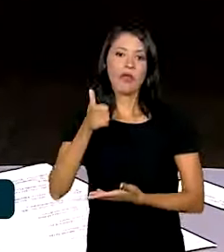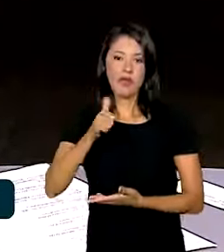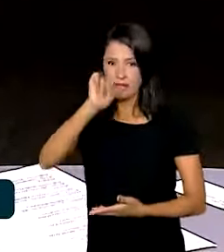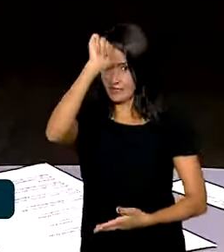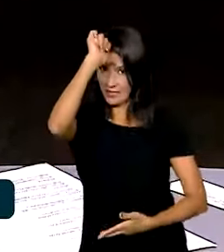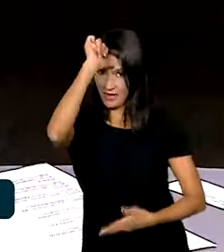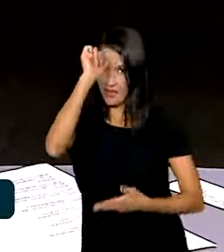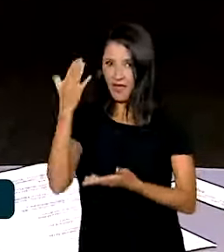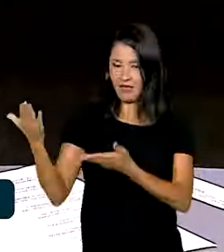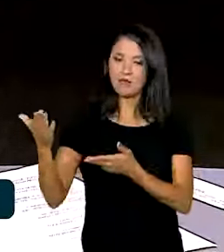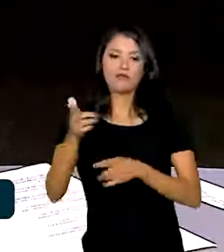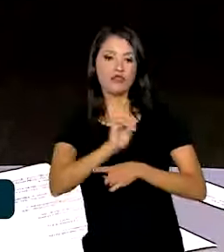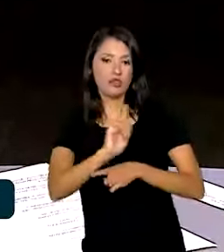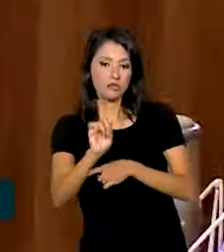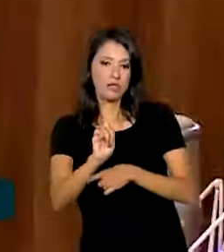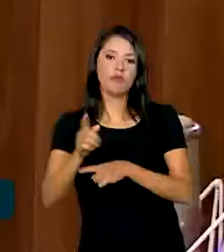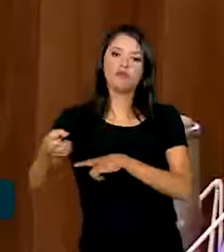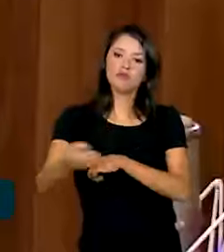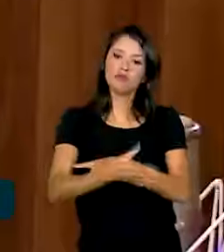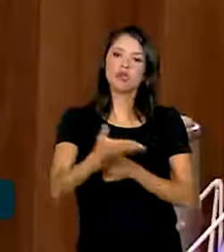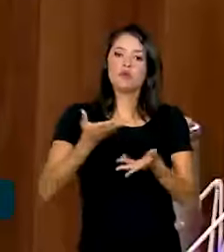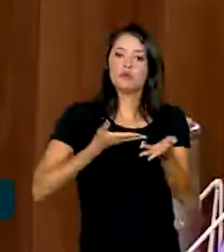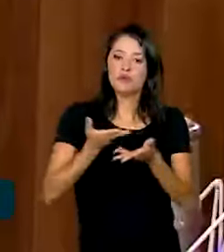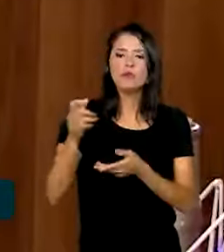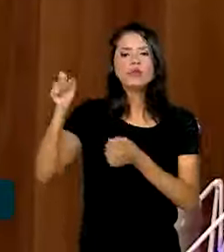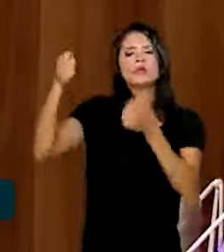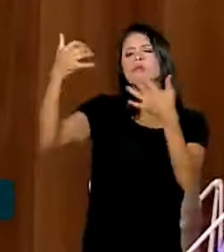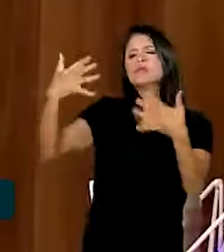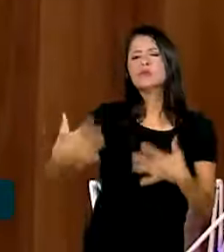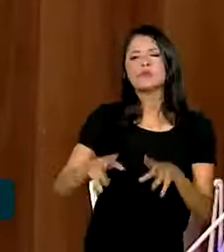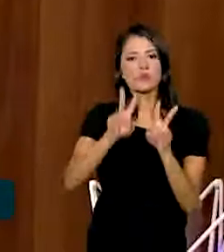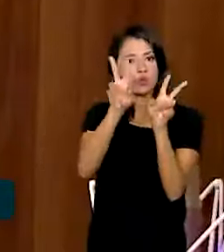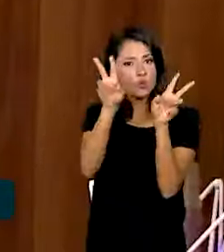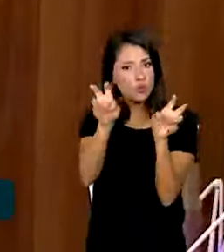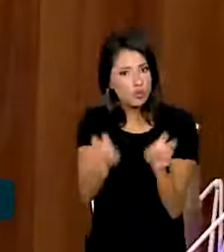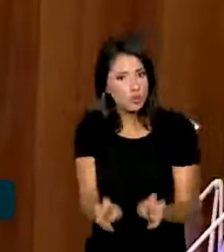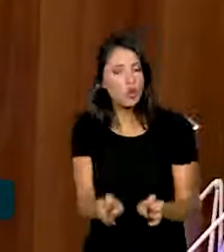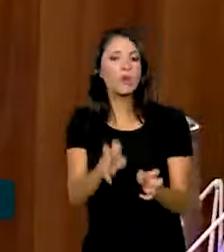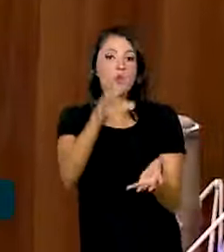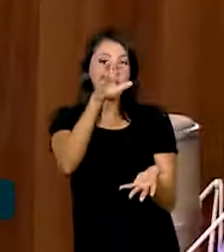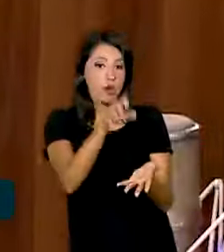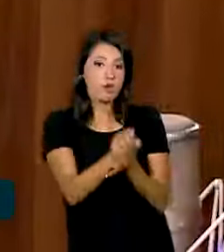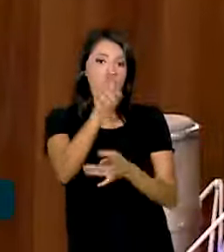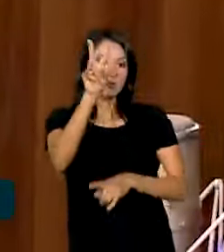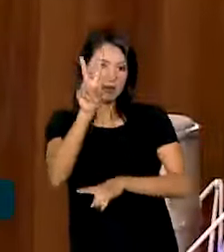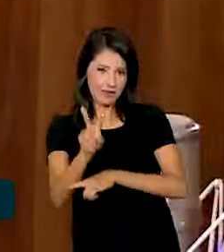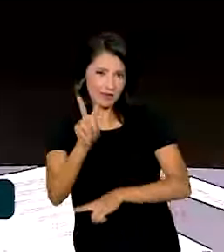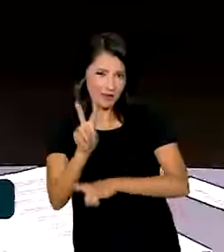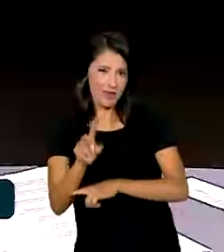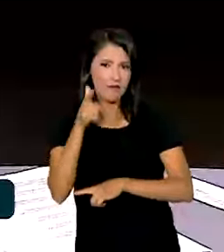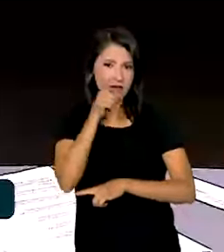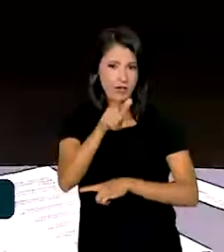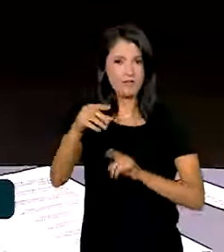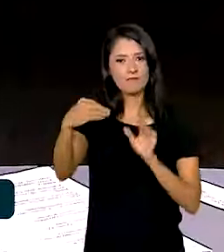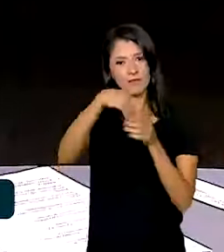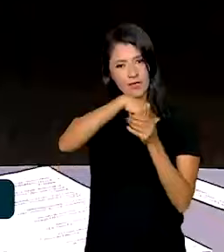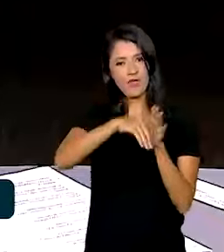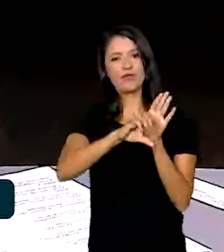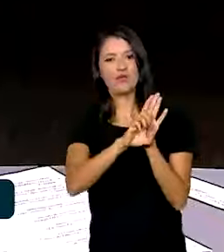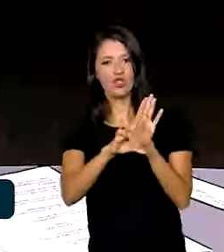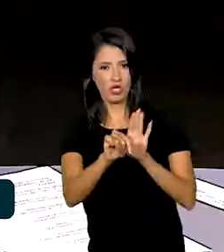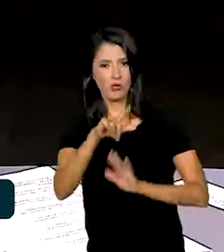Inovação em Serviços Públicos, falou sobre o cadastro reserva previsto na seleção. É importante,